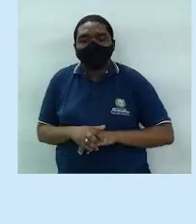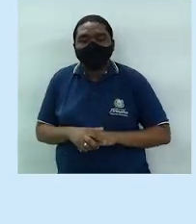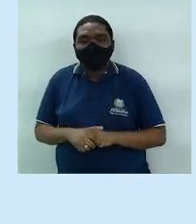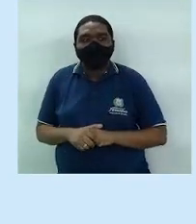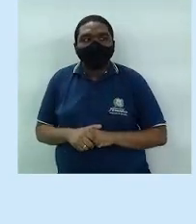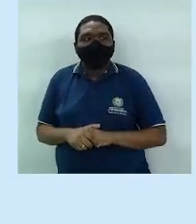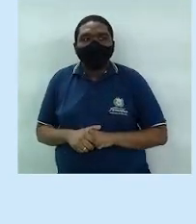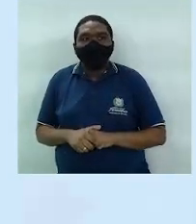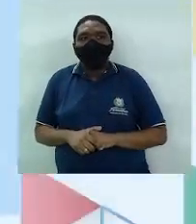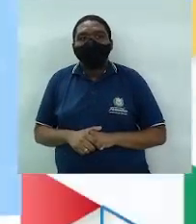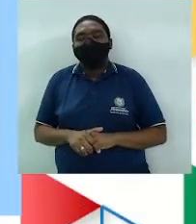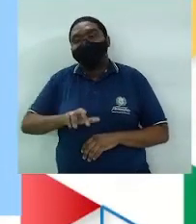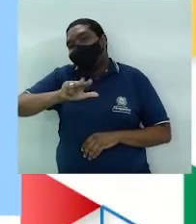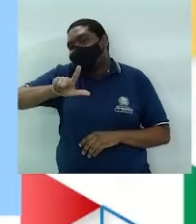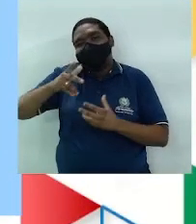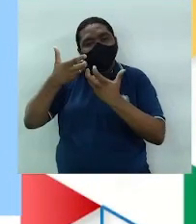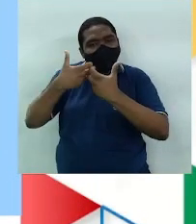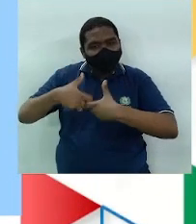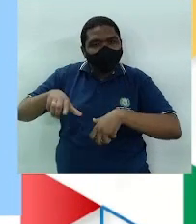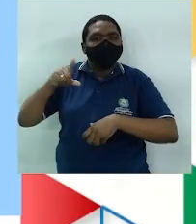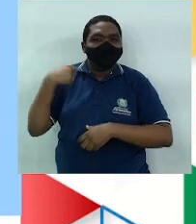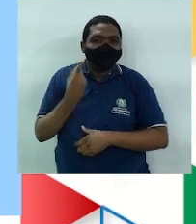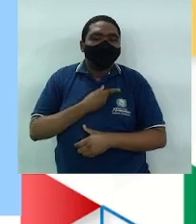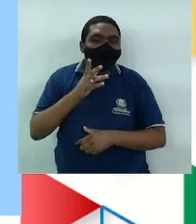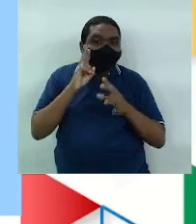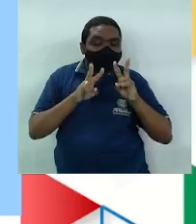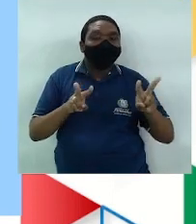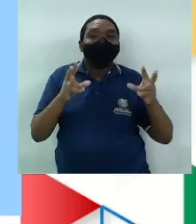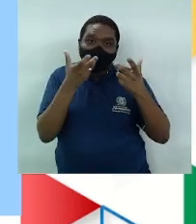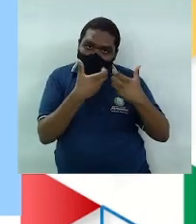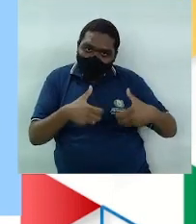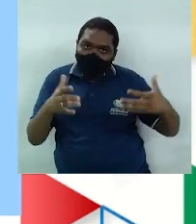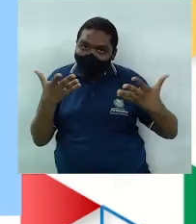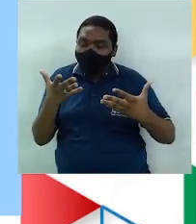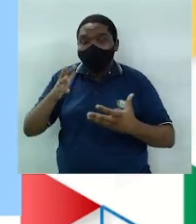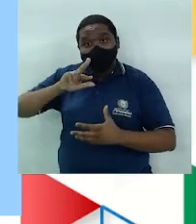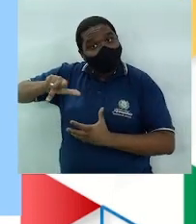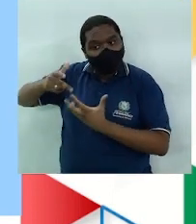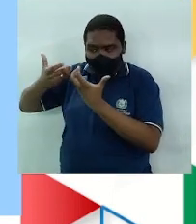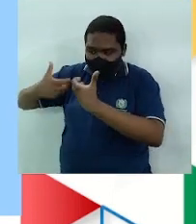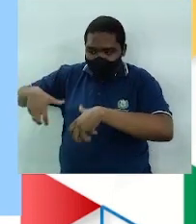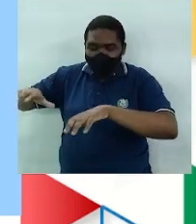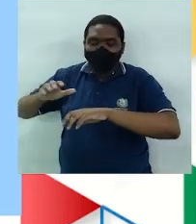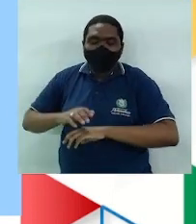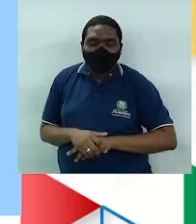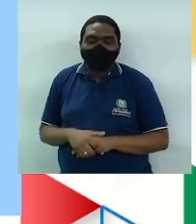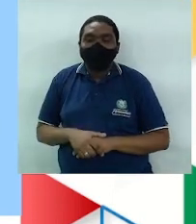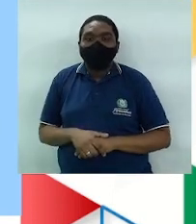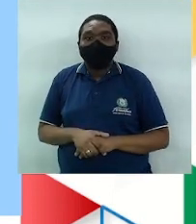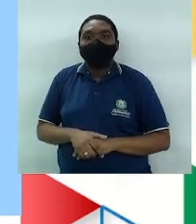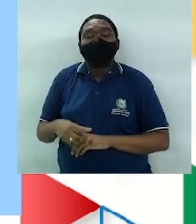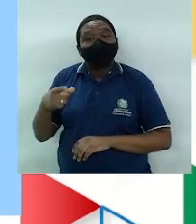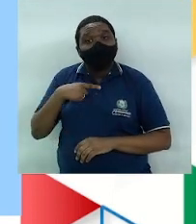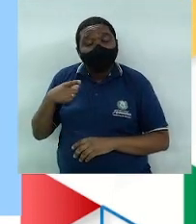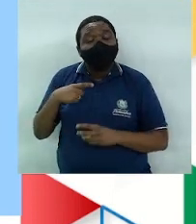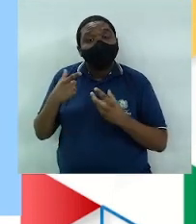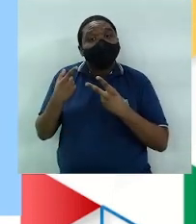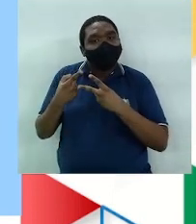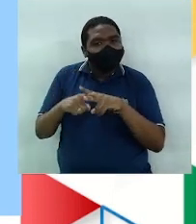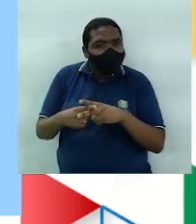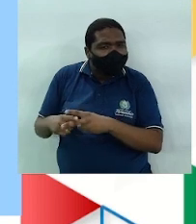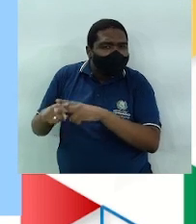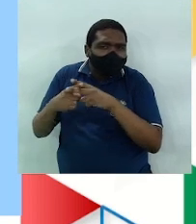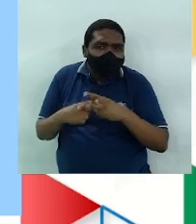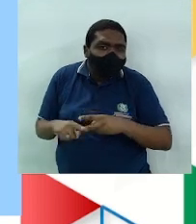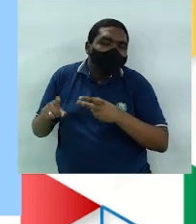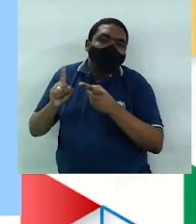Os não naturais. Nós vimos os naturais e agora os não naturais. Dos não naturais, nós temos os mecânicos, os